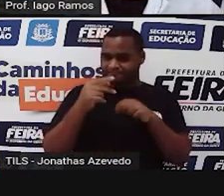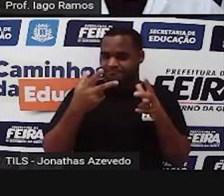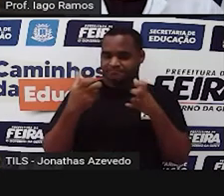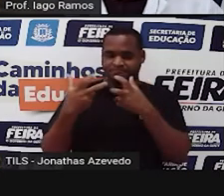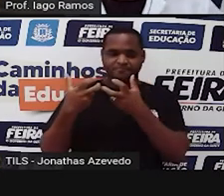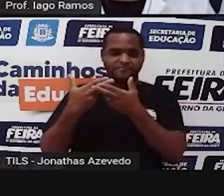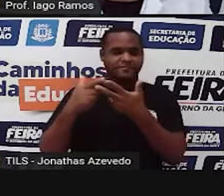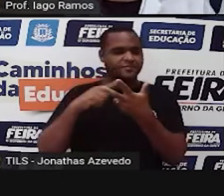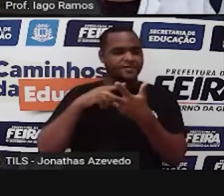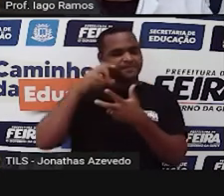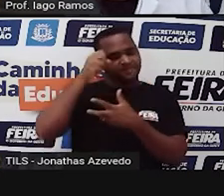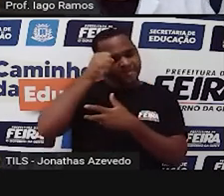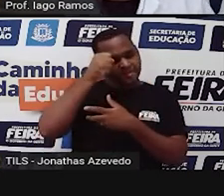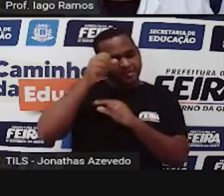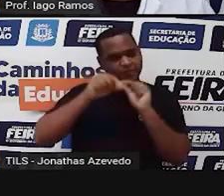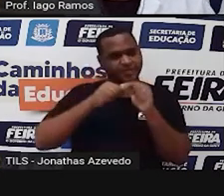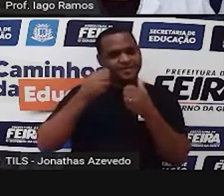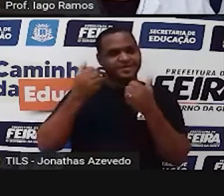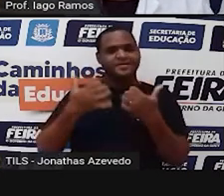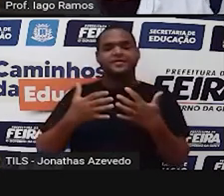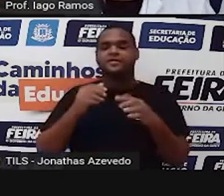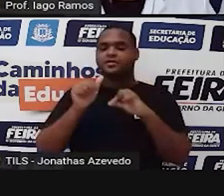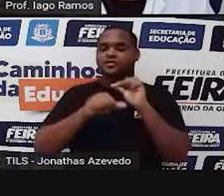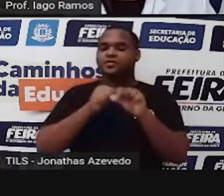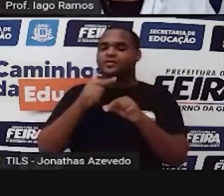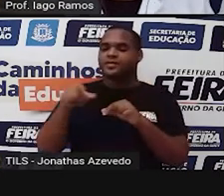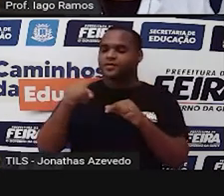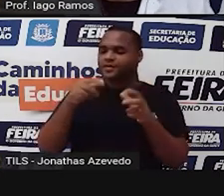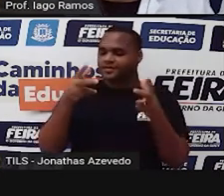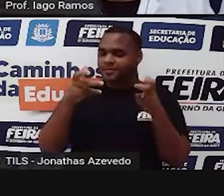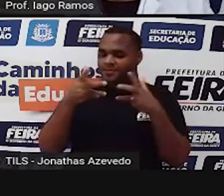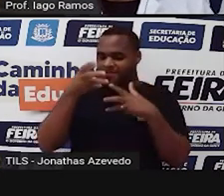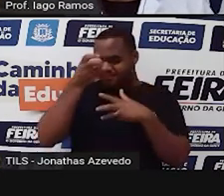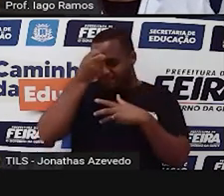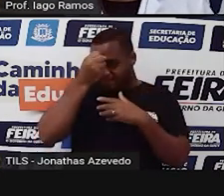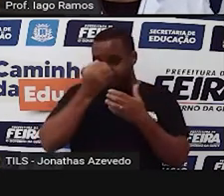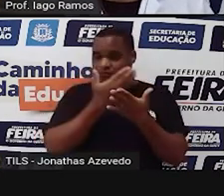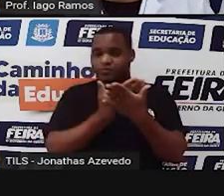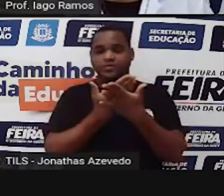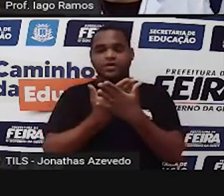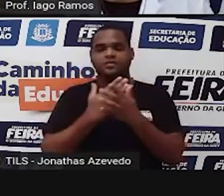o quanto é que você tá aprendendo do que a gente tá estudando, tá bom?